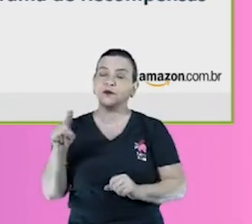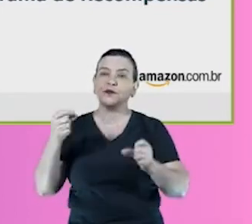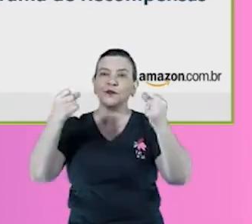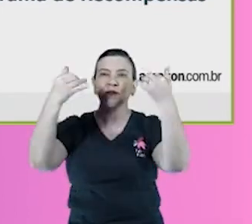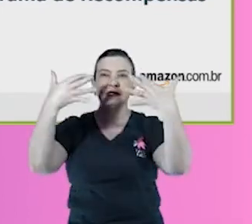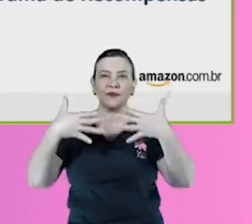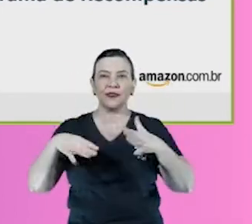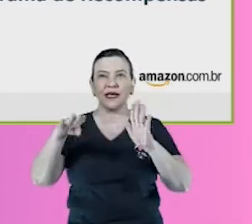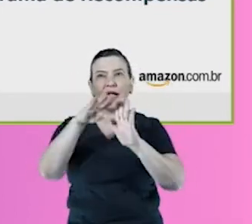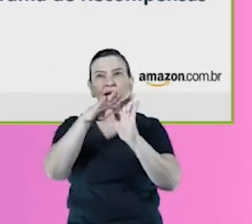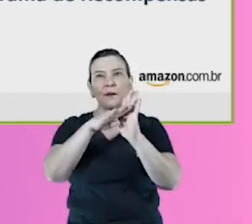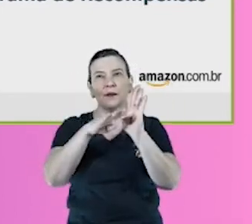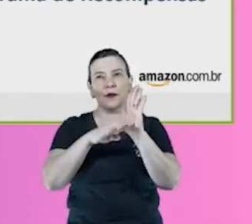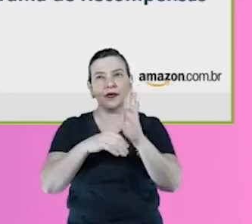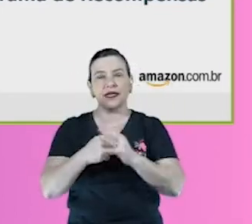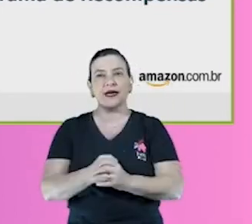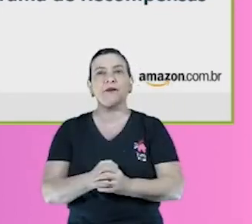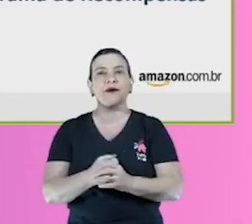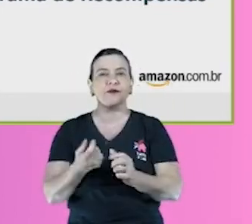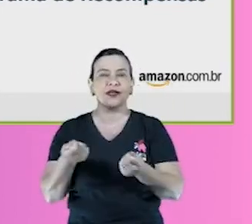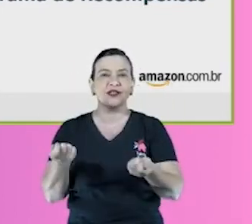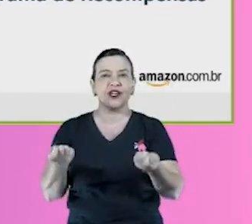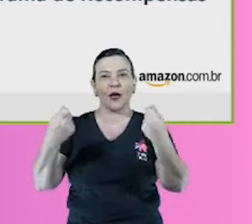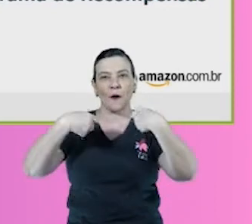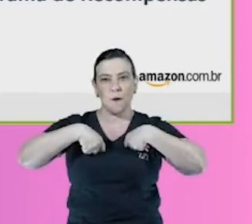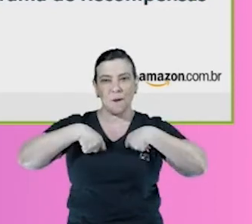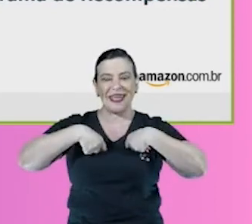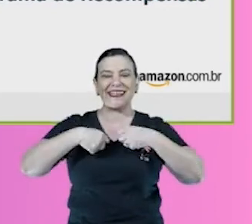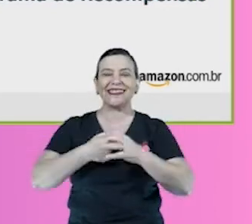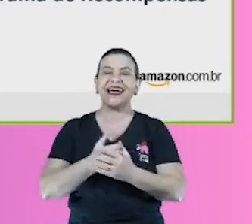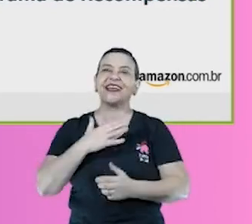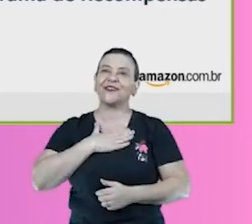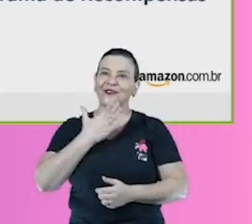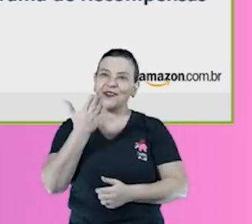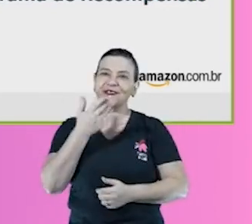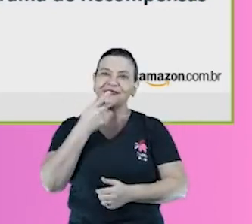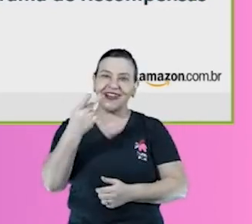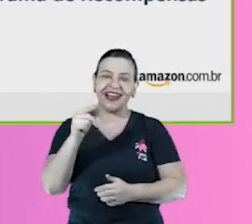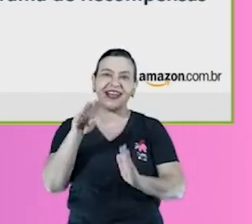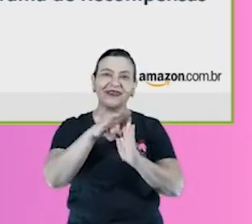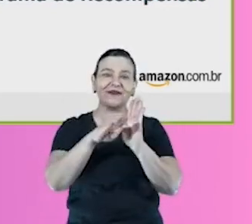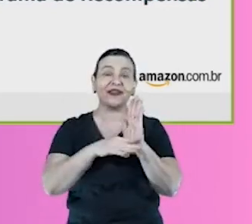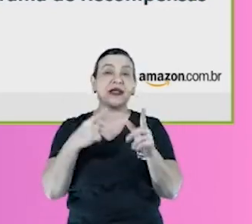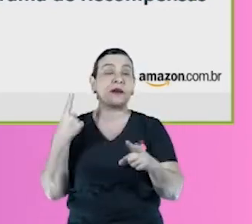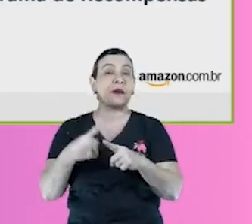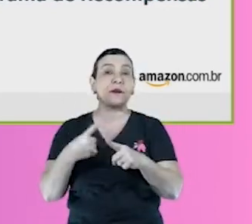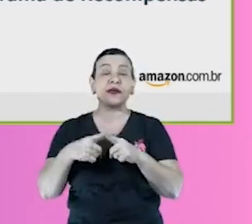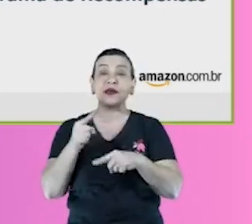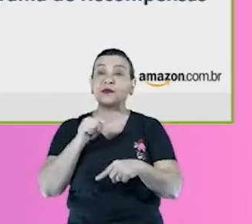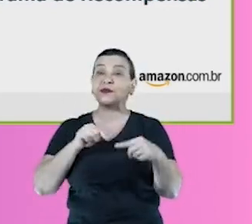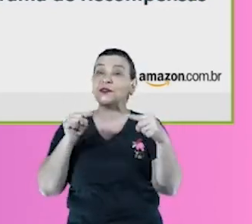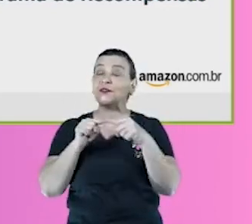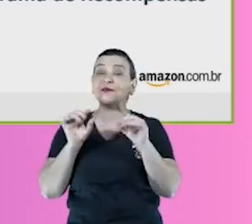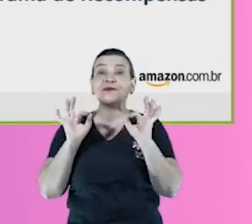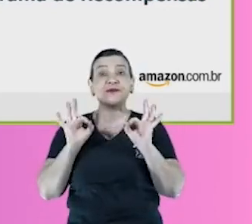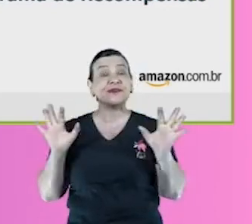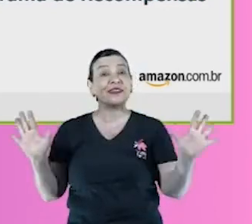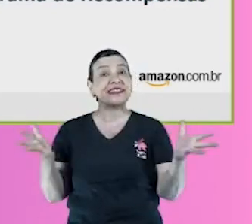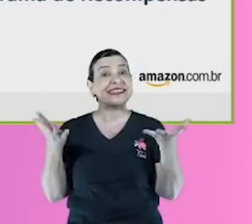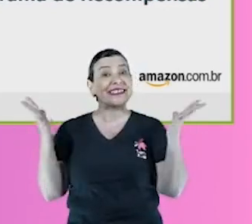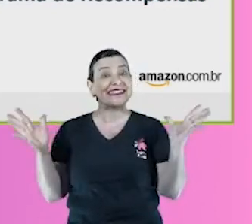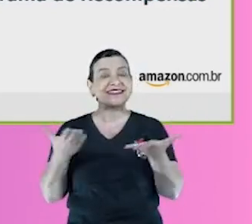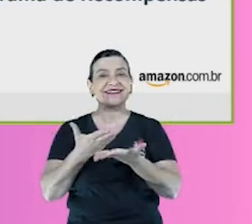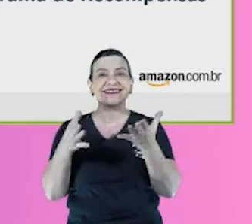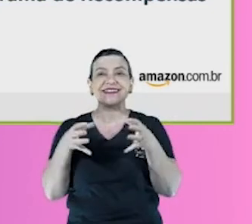recompensa e vendedor. Eu gosto bastante de falar desse programa, porque eu acho que o objetivo dele é realmente incentivar que os vendedores